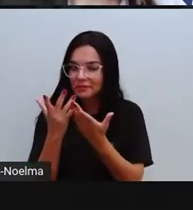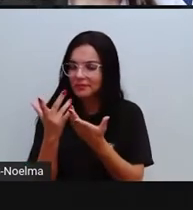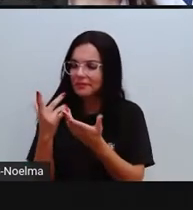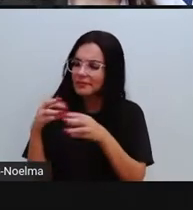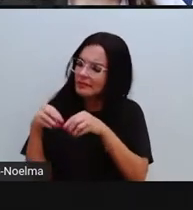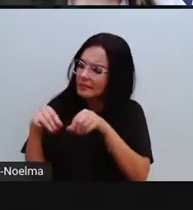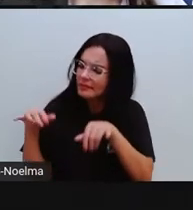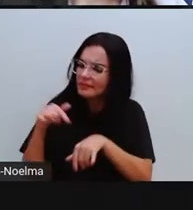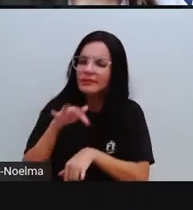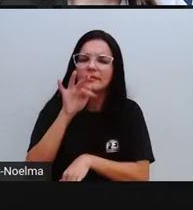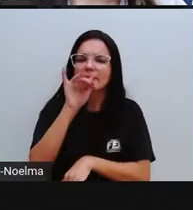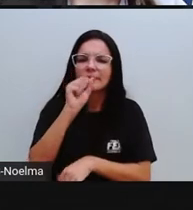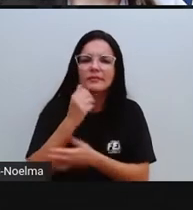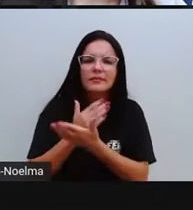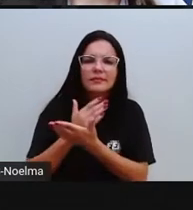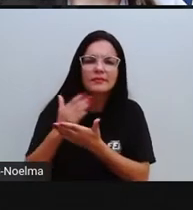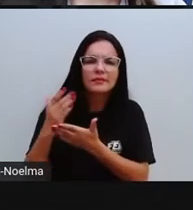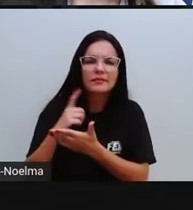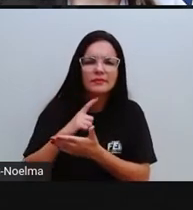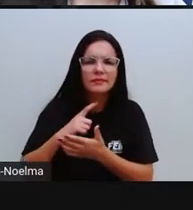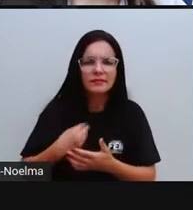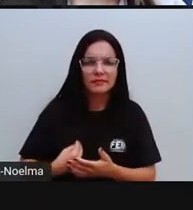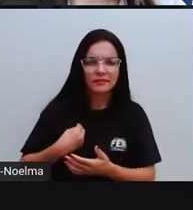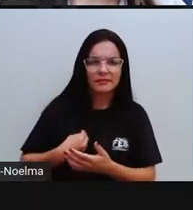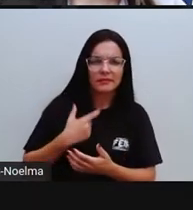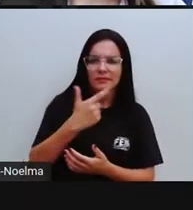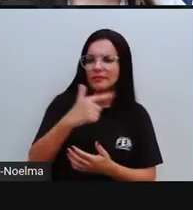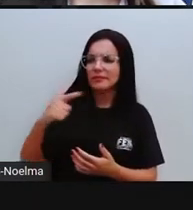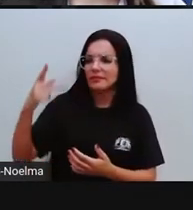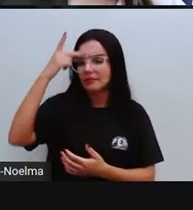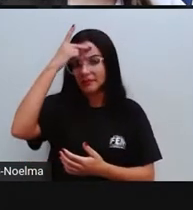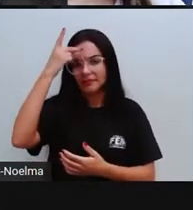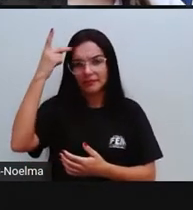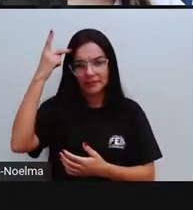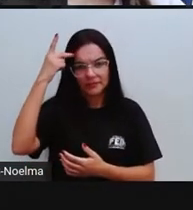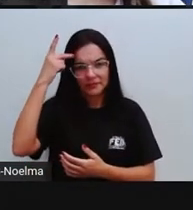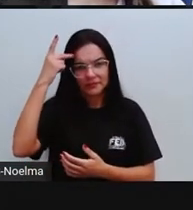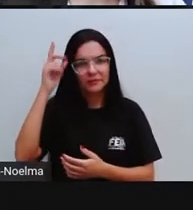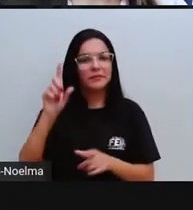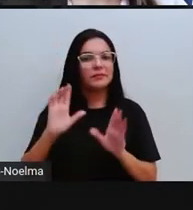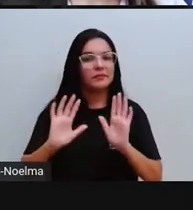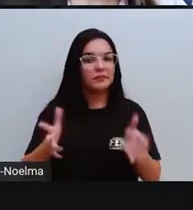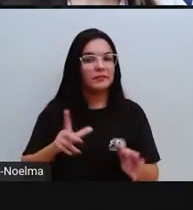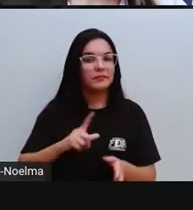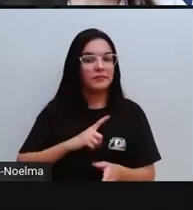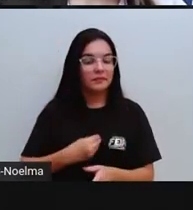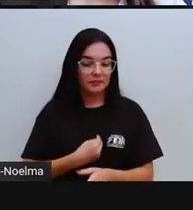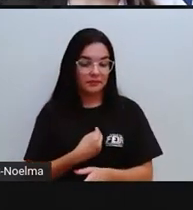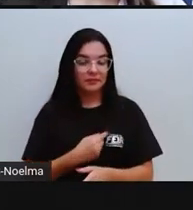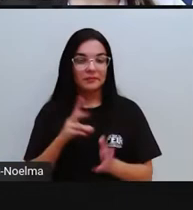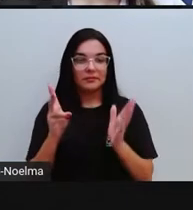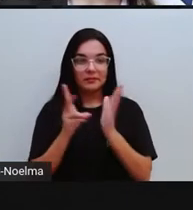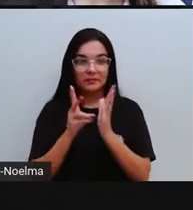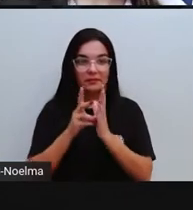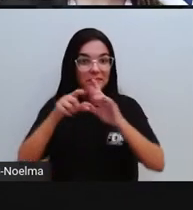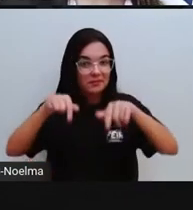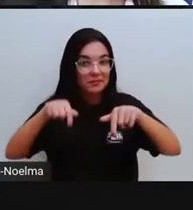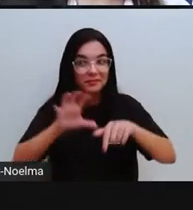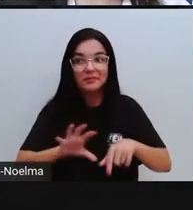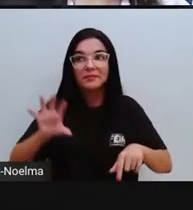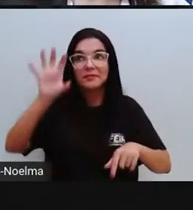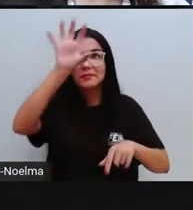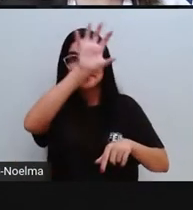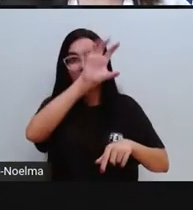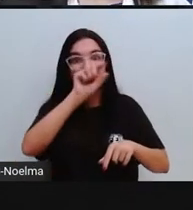terras feirenses, começaram a ser habitadas pelos primeiros moradores, os paiaiais habitavam a região